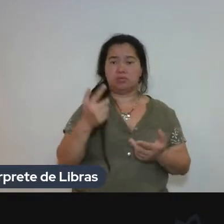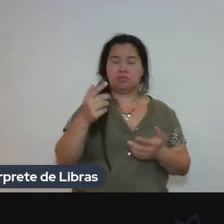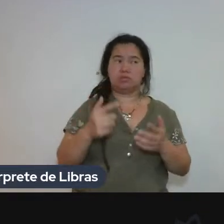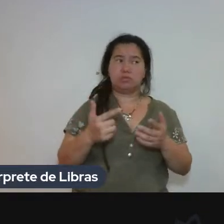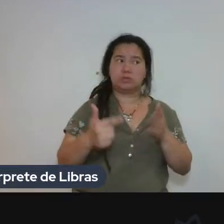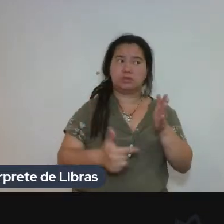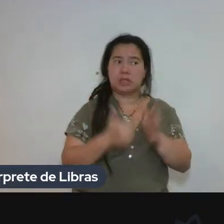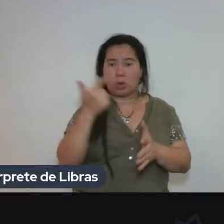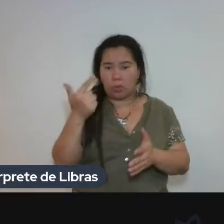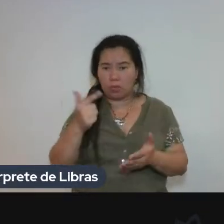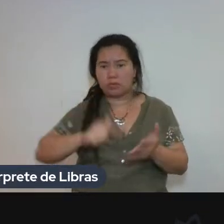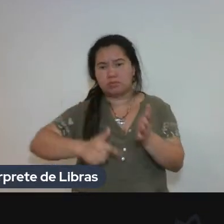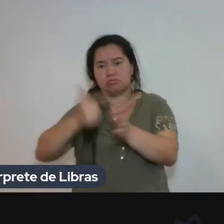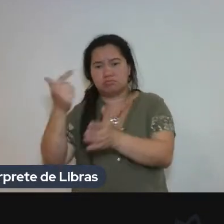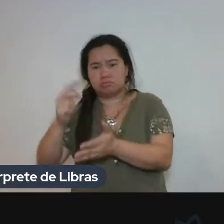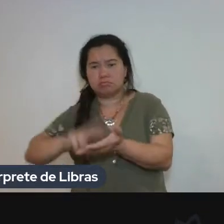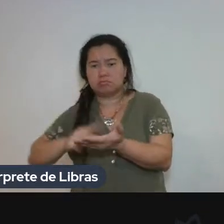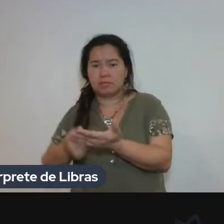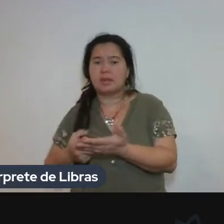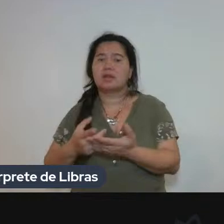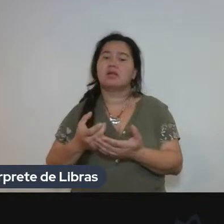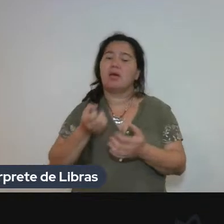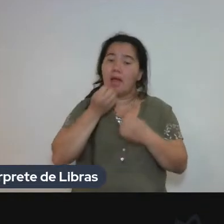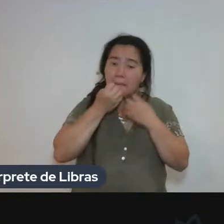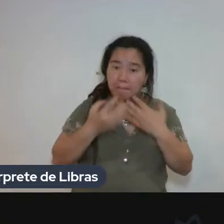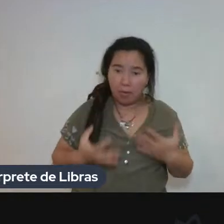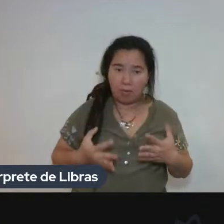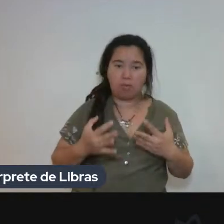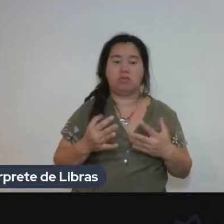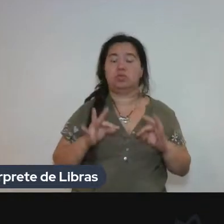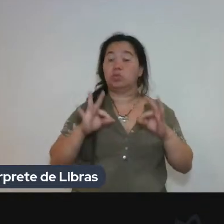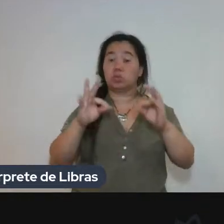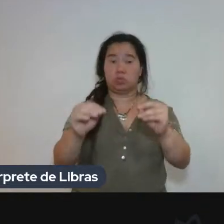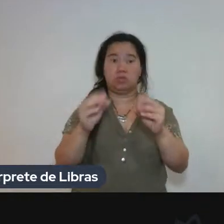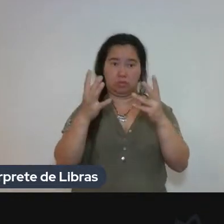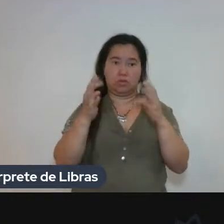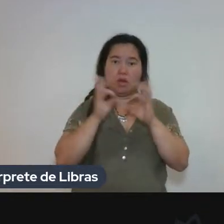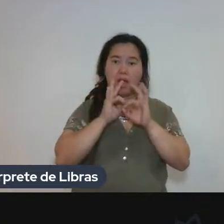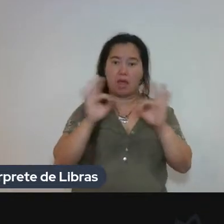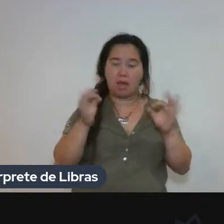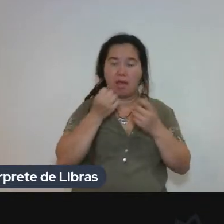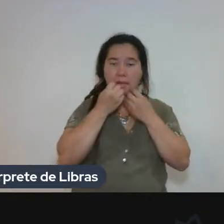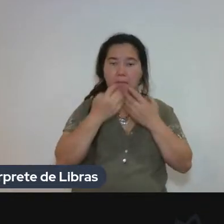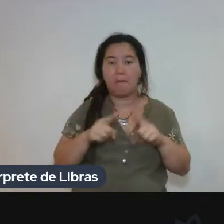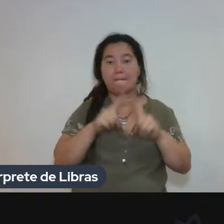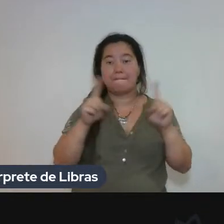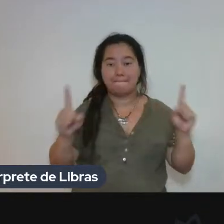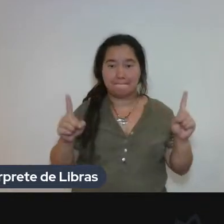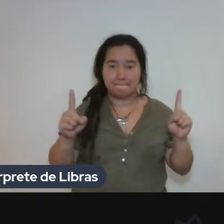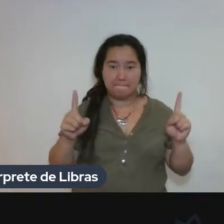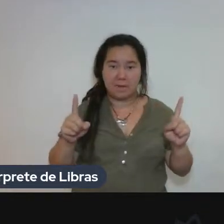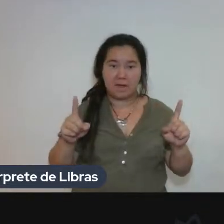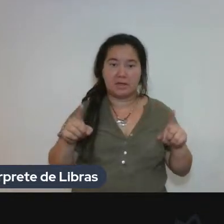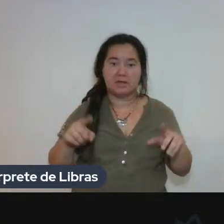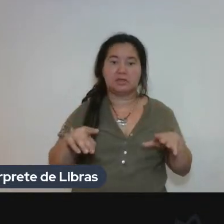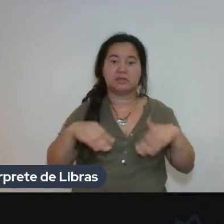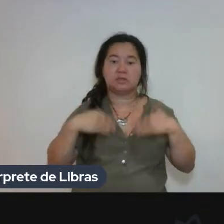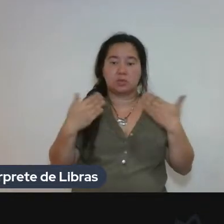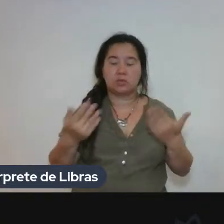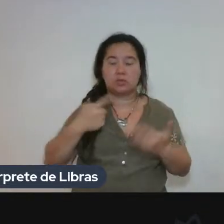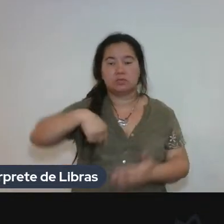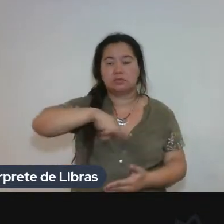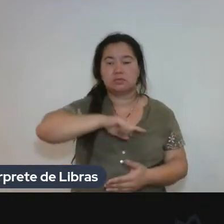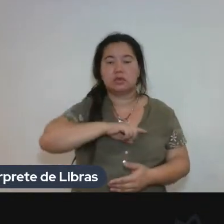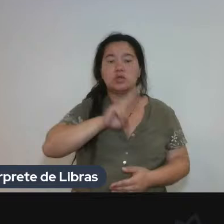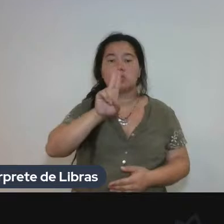comunidade que trabalhou com esses temas. Então, muito mais do que quando você trabalha com paratextos, obviamente.